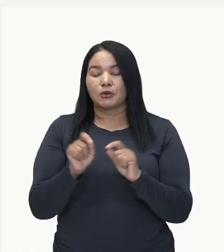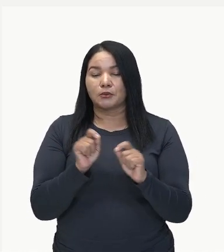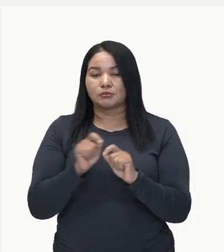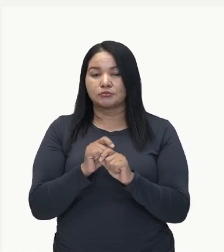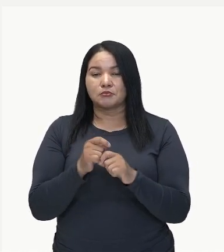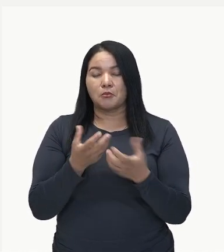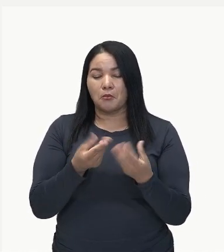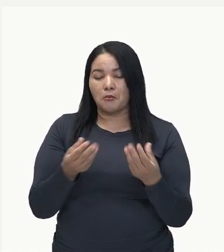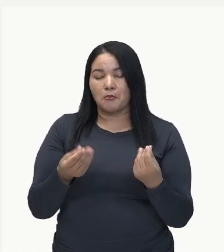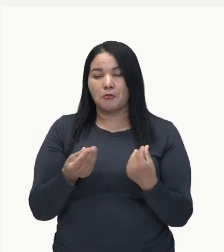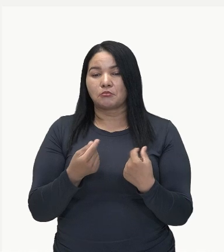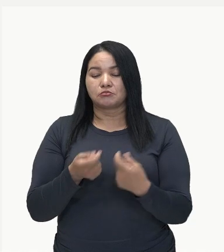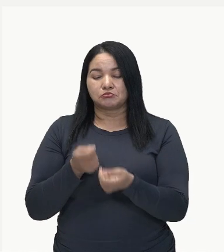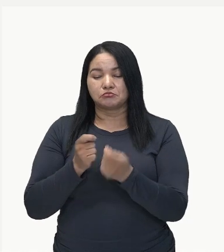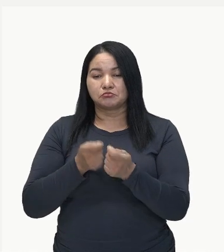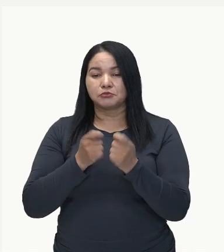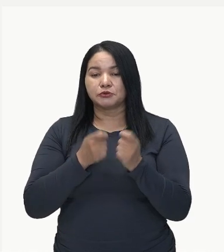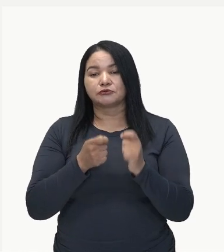escala.